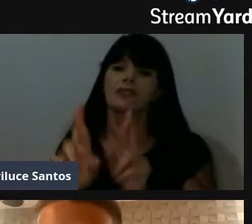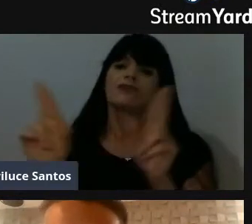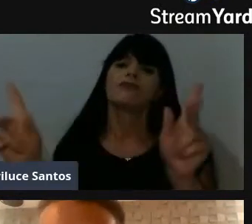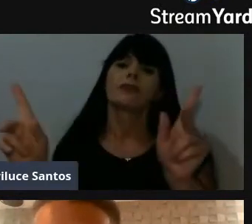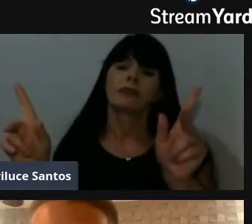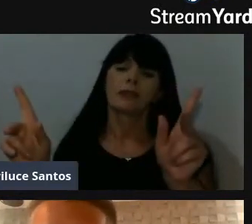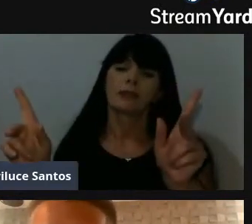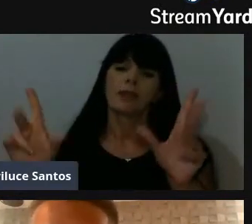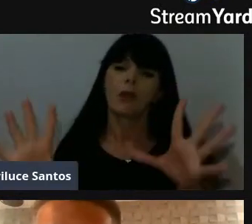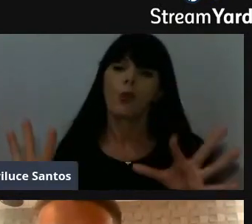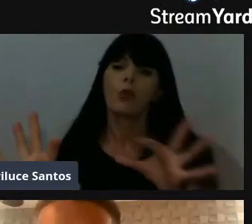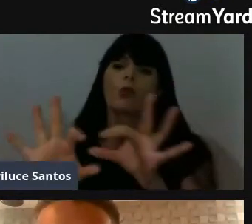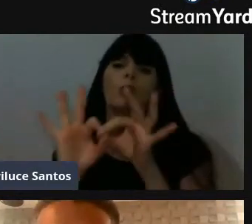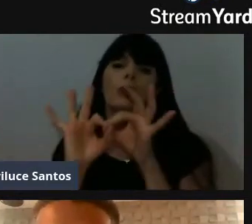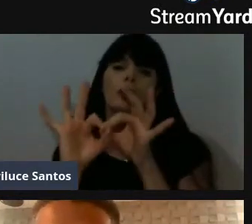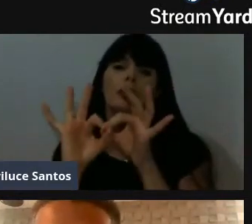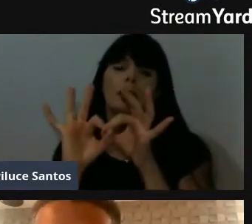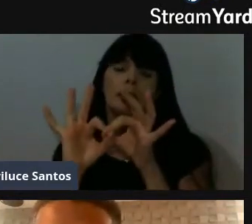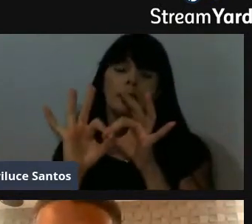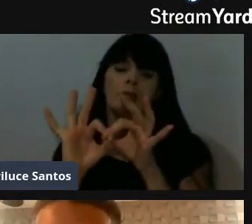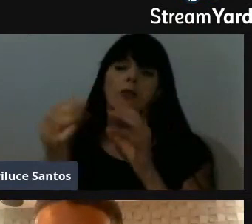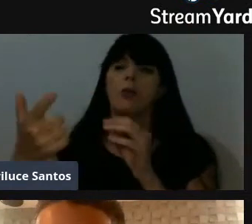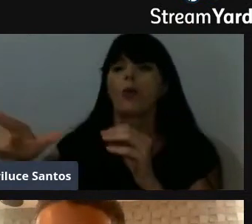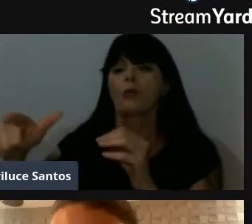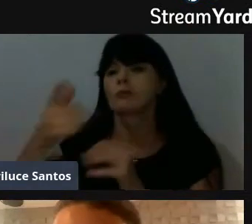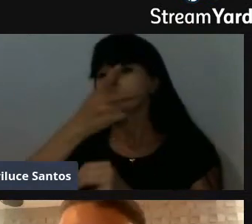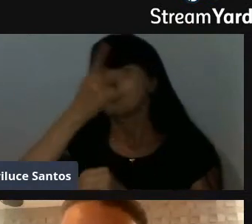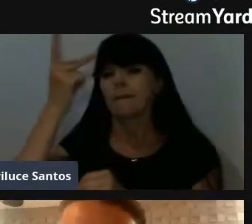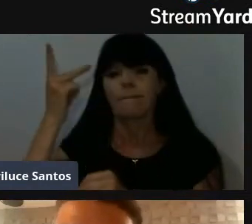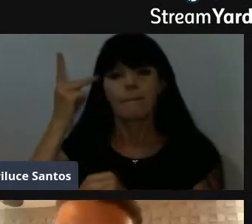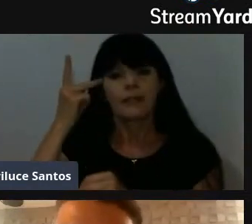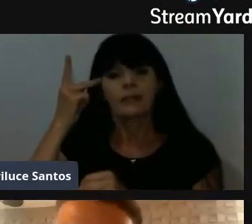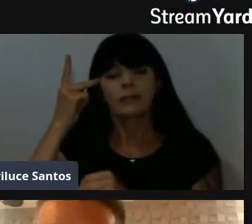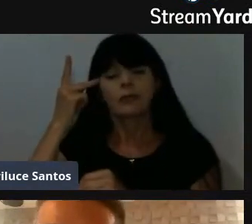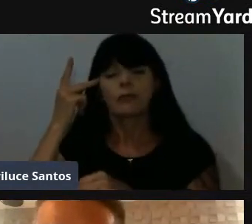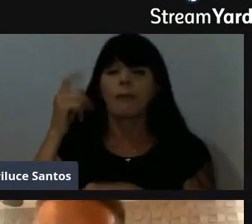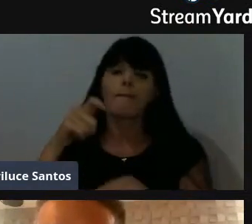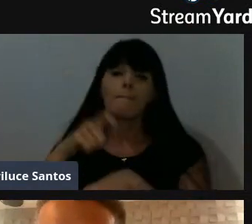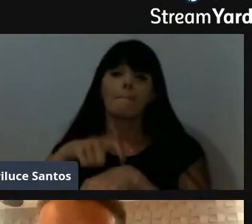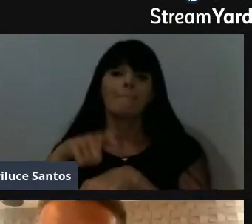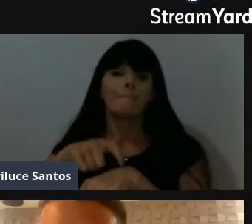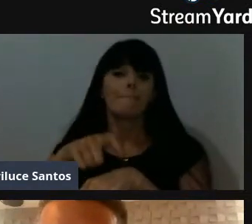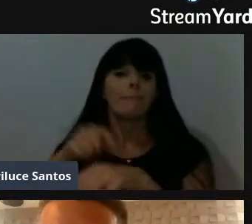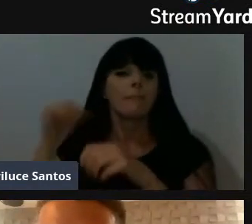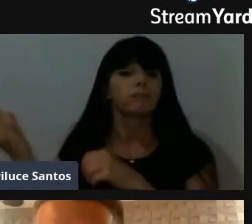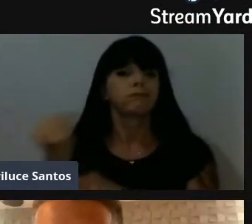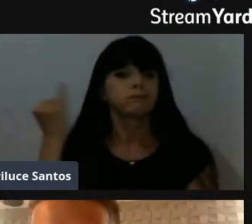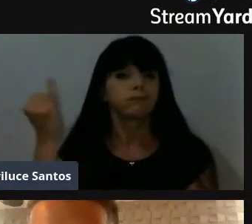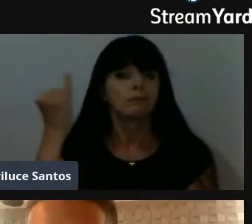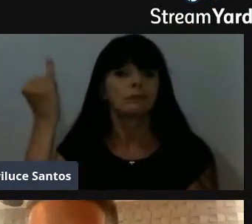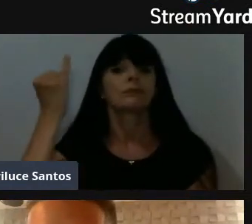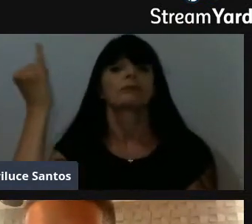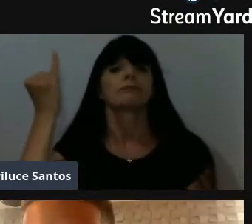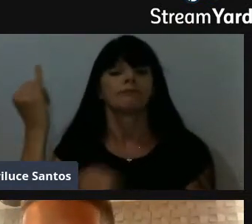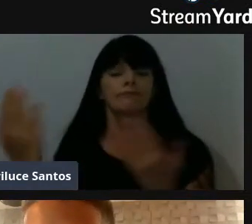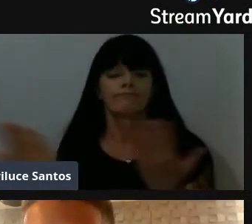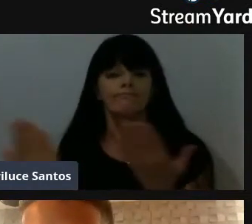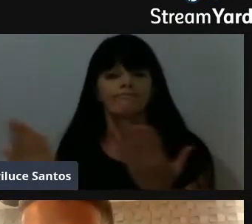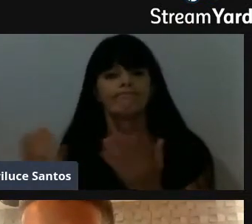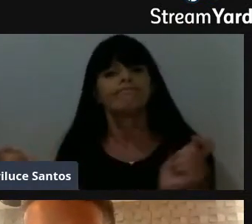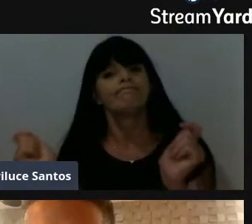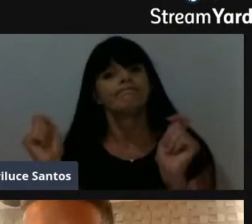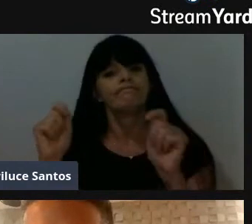agregar, trazer pessoas, somar. Um momento importante que é esse que os alunos estudam, tem a possibilidade de